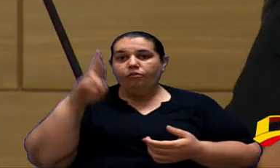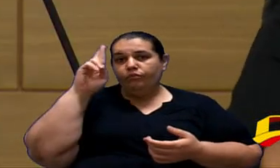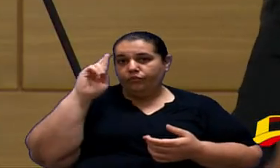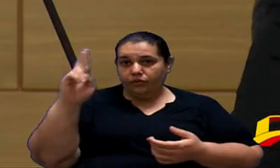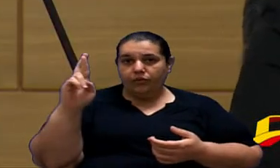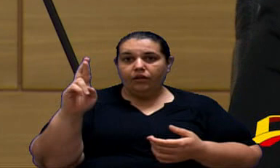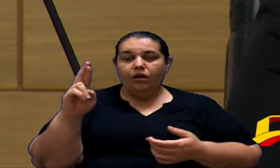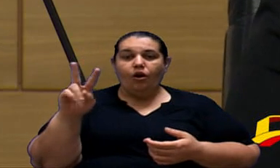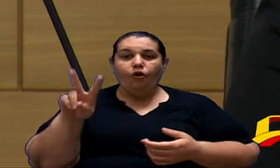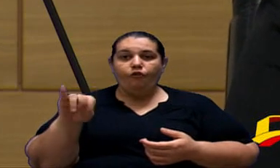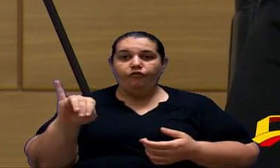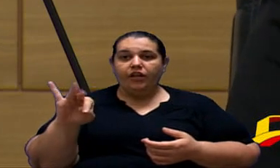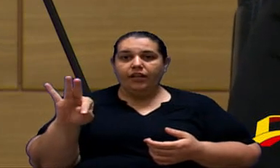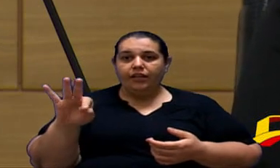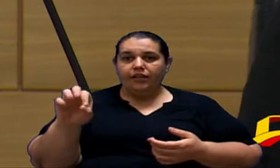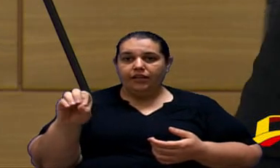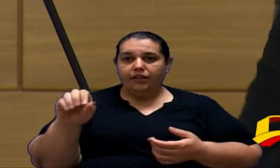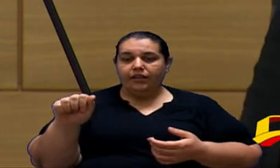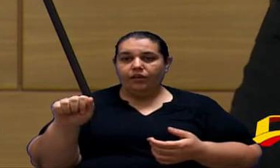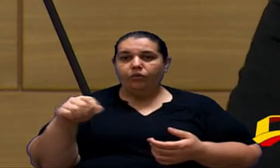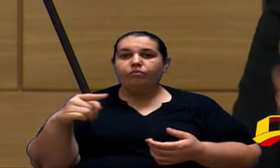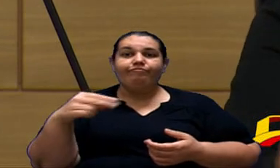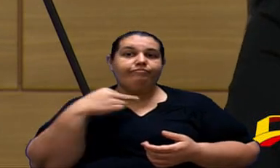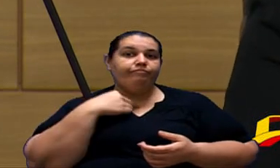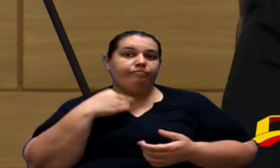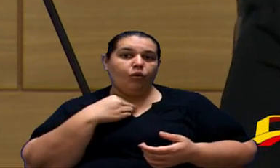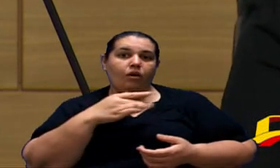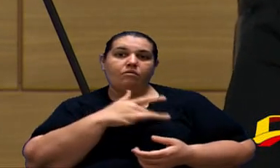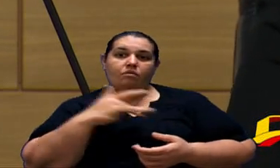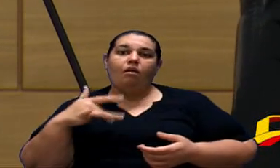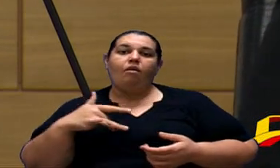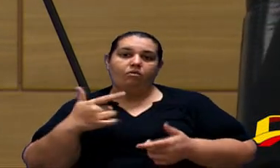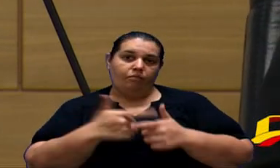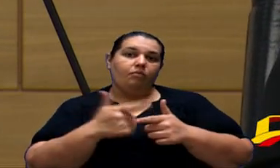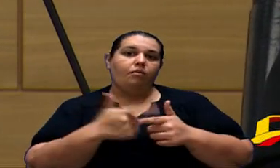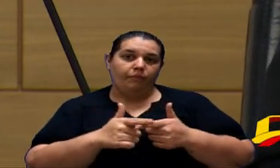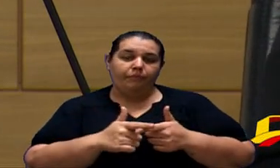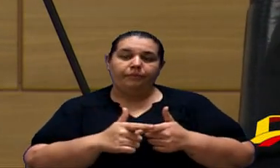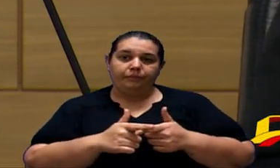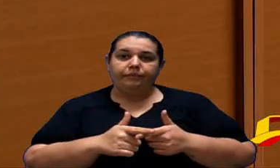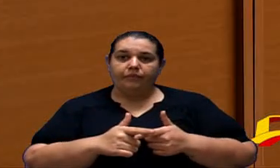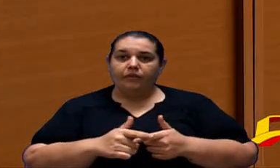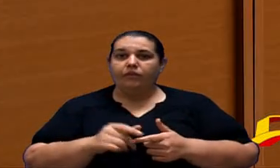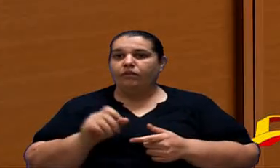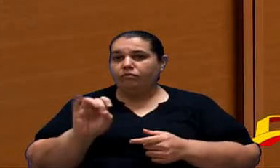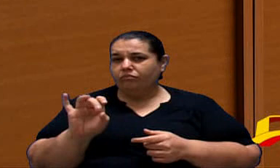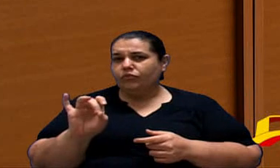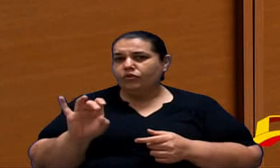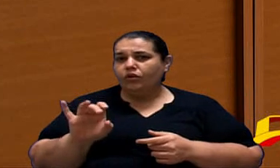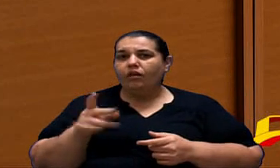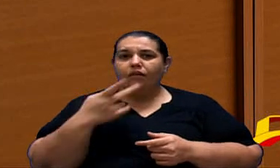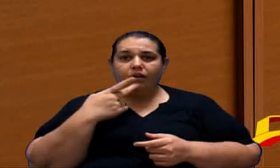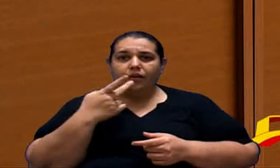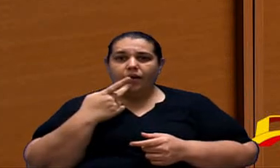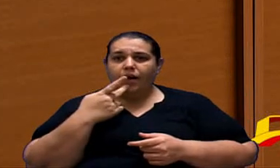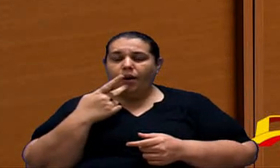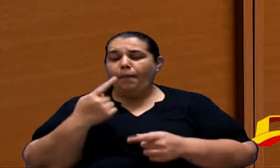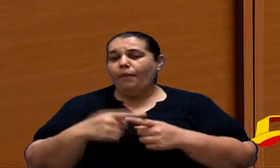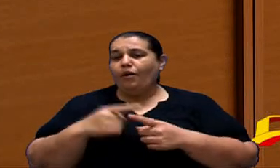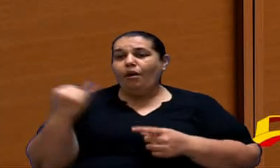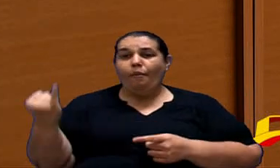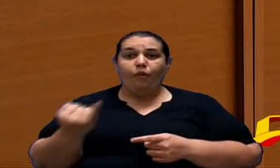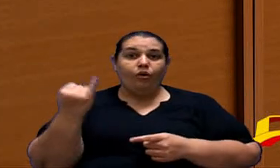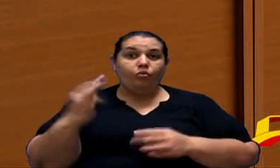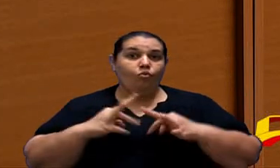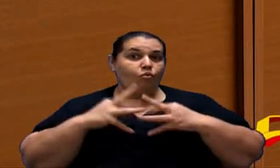que esse desarranjo ele teve esse problema mas o do Vinícius eu não tenho justificativa entendi bacana então era só isso mesmo que na verdade era muito importante